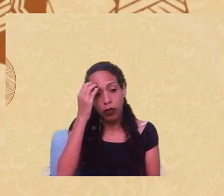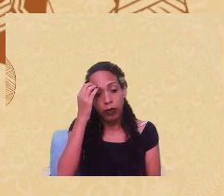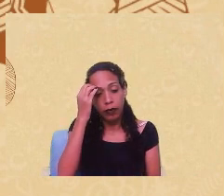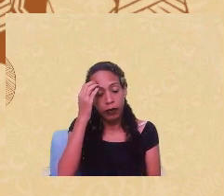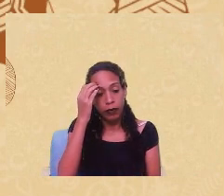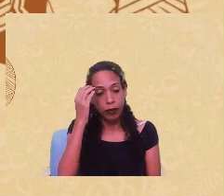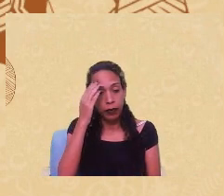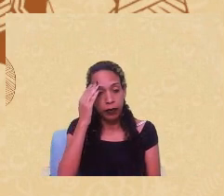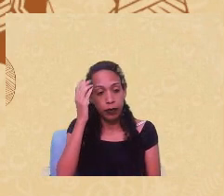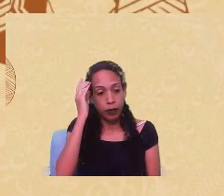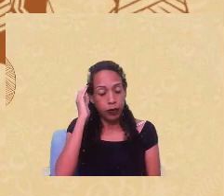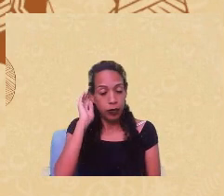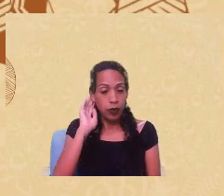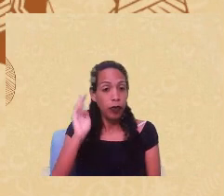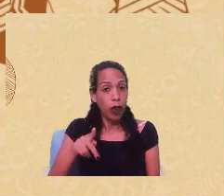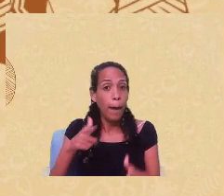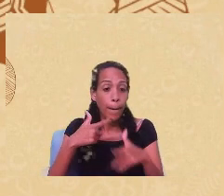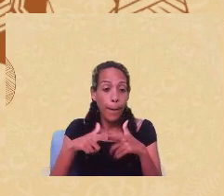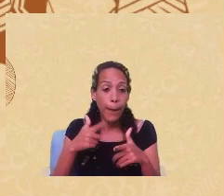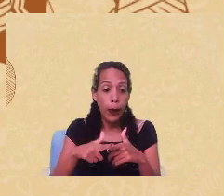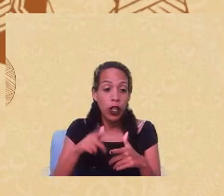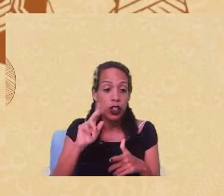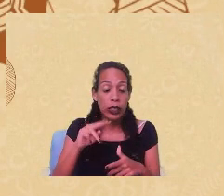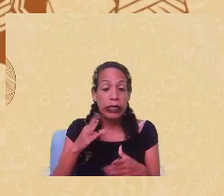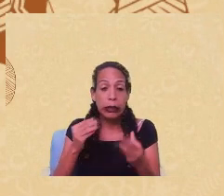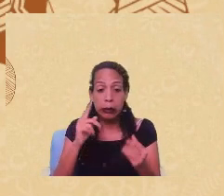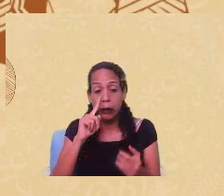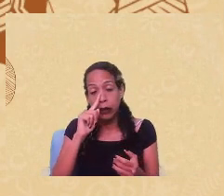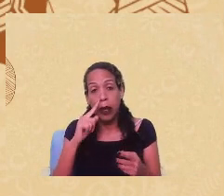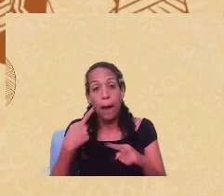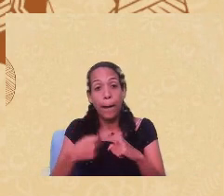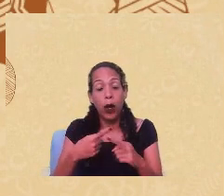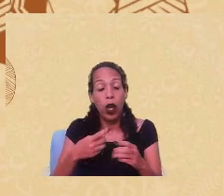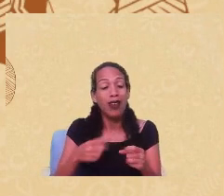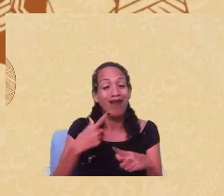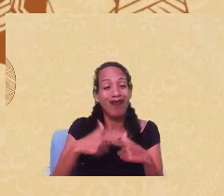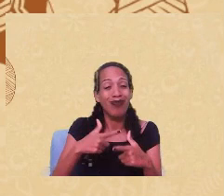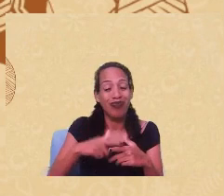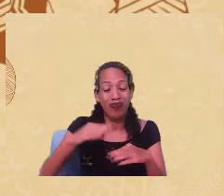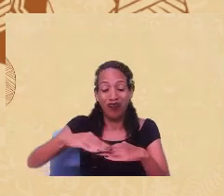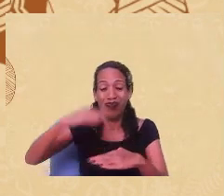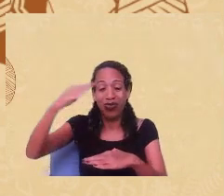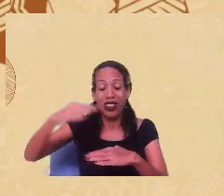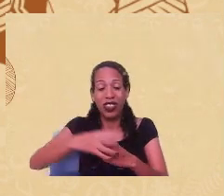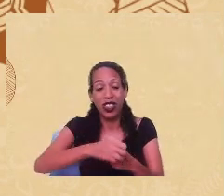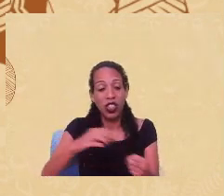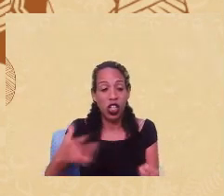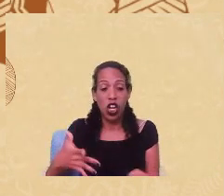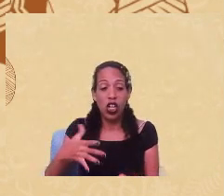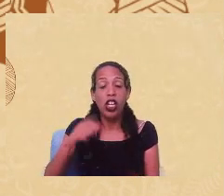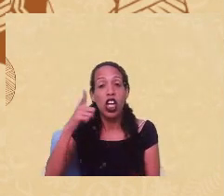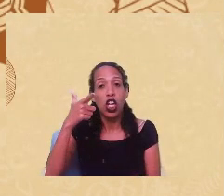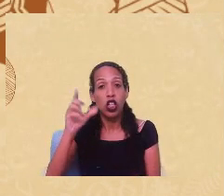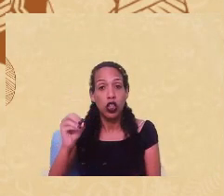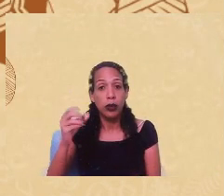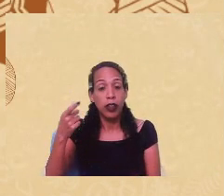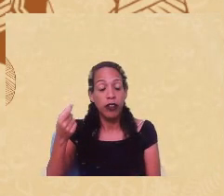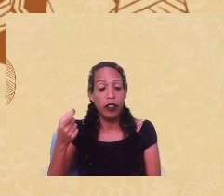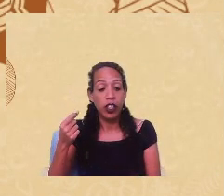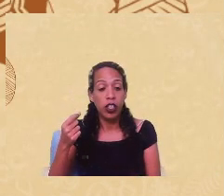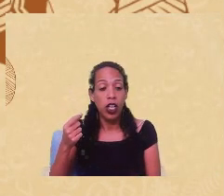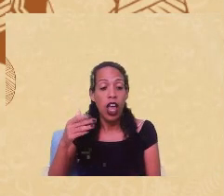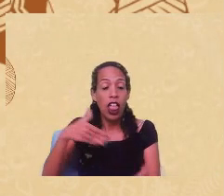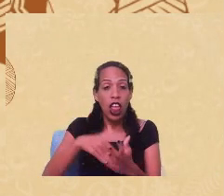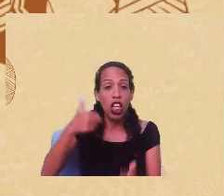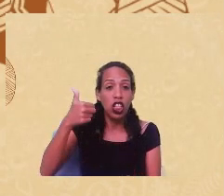E aí, esse problema só vai se agravar no contexto da pandemia de Covid-19, né? E em 2020, até 18 de junho, o Brasil